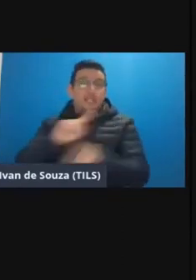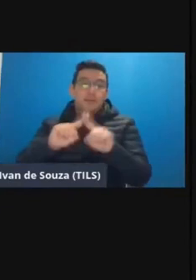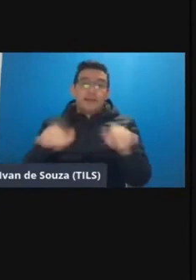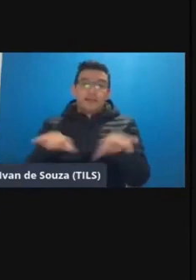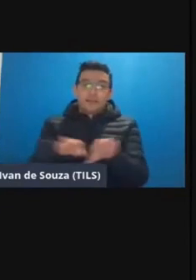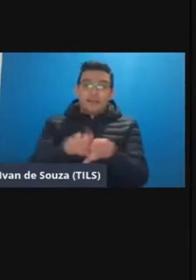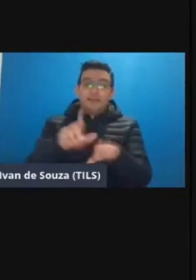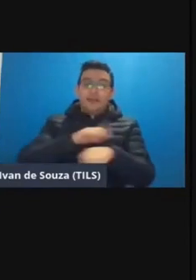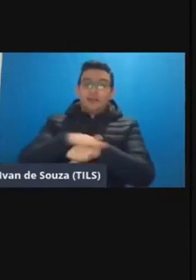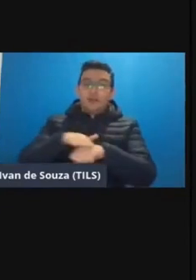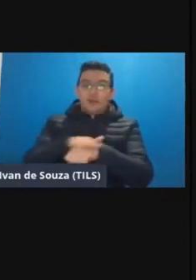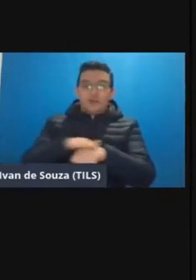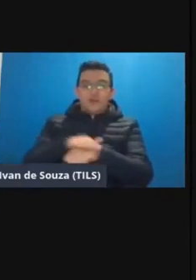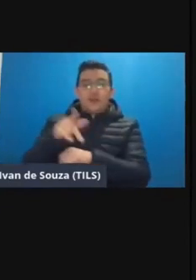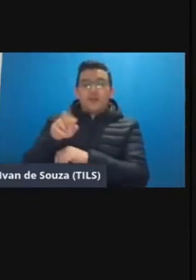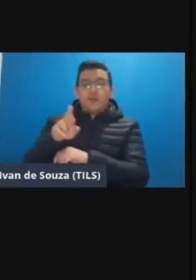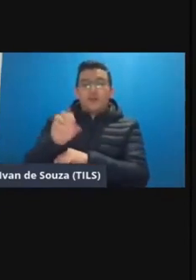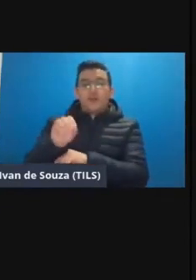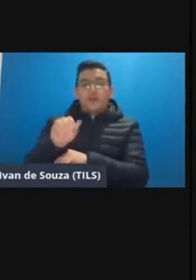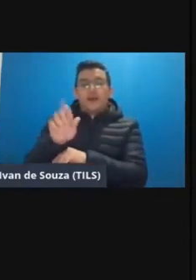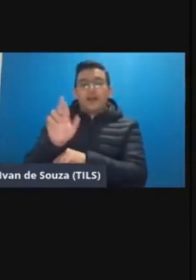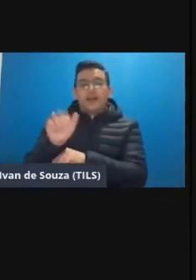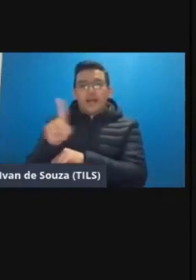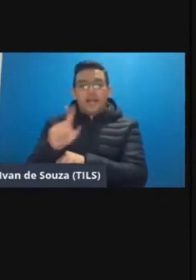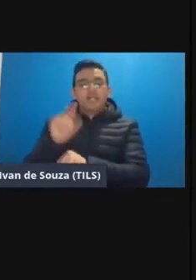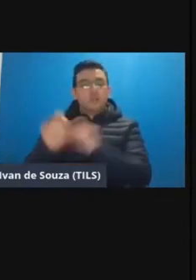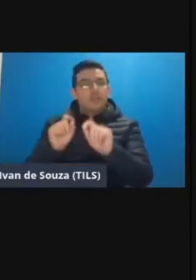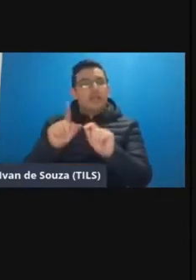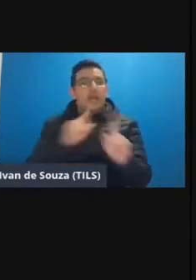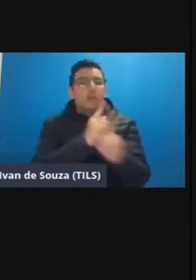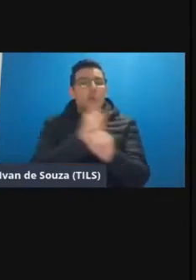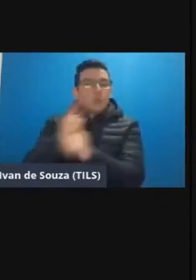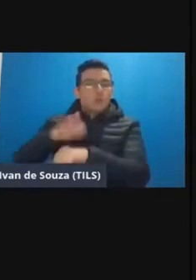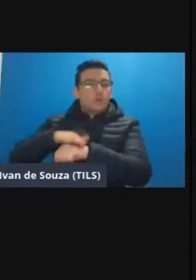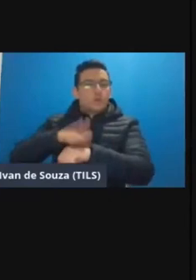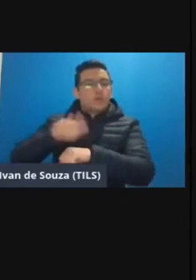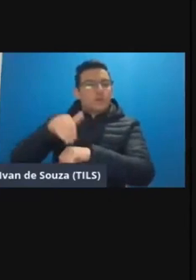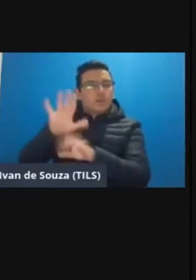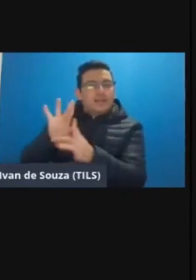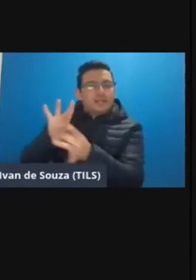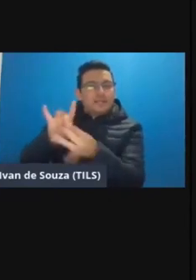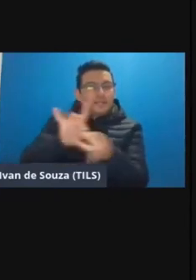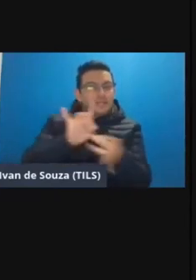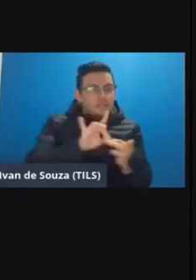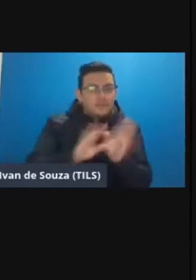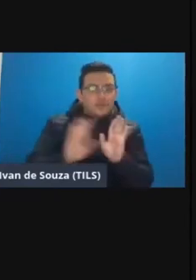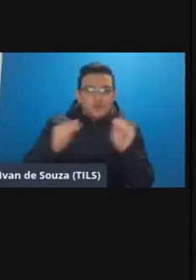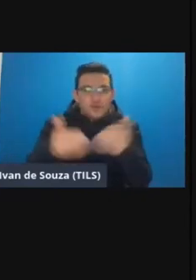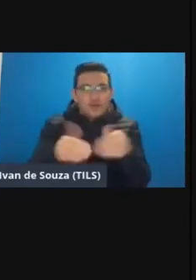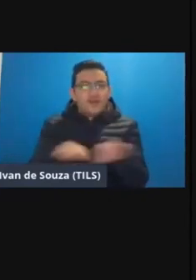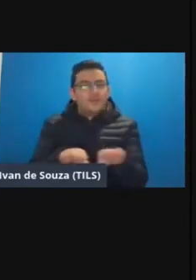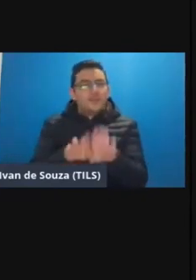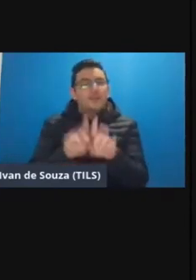ali a conversas com Prograde que são encontros e momentos mais específicos direcionados também